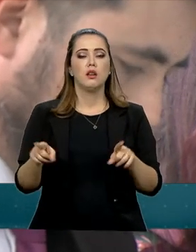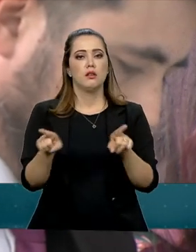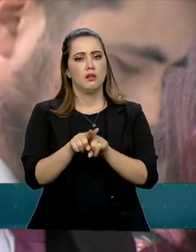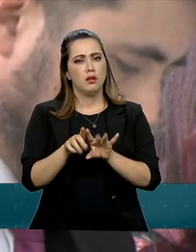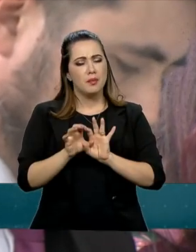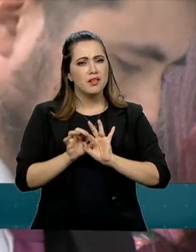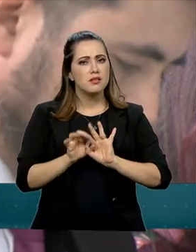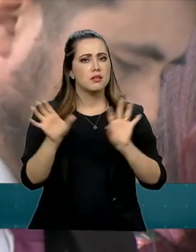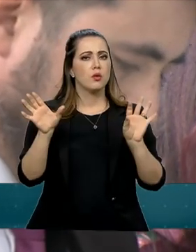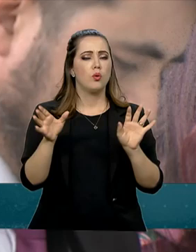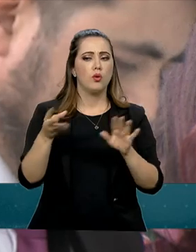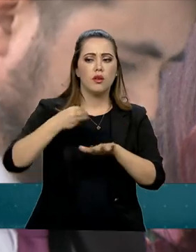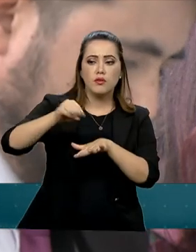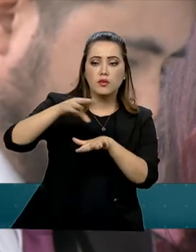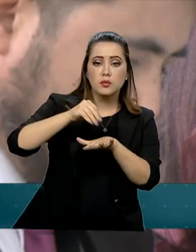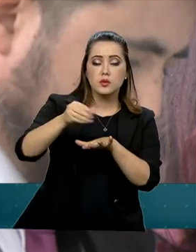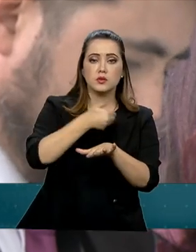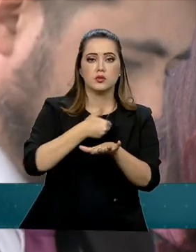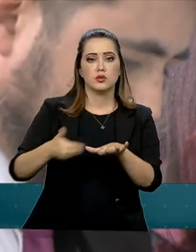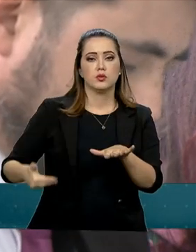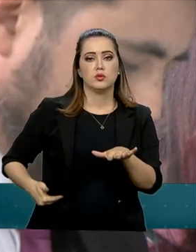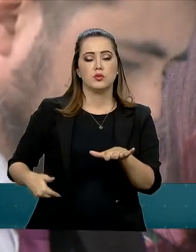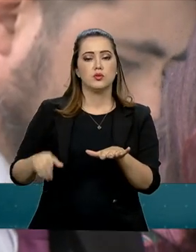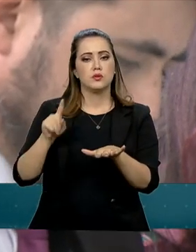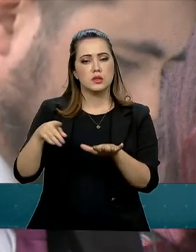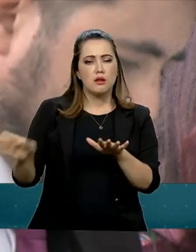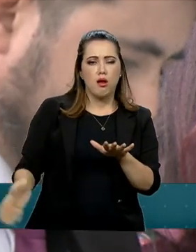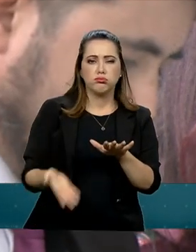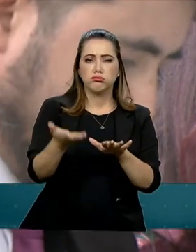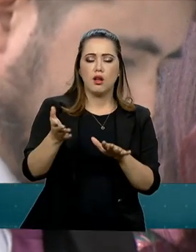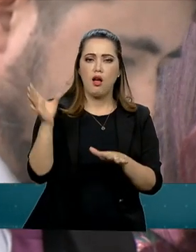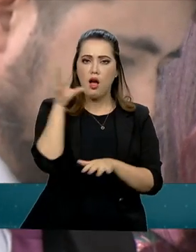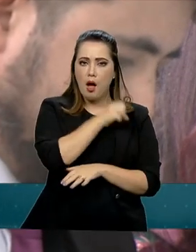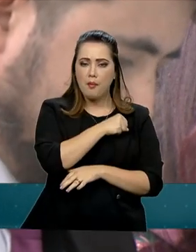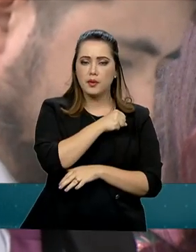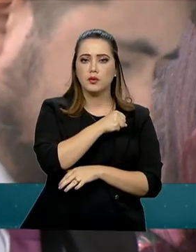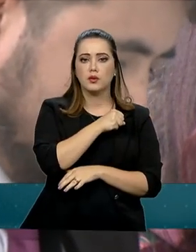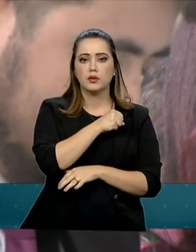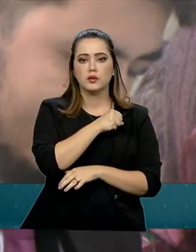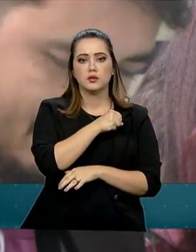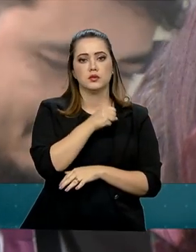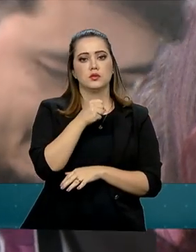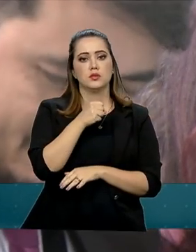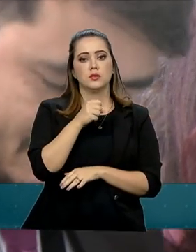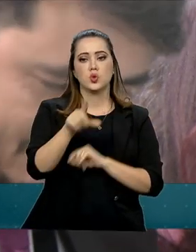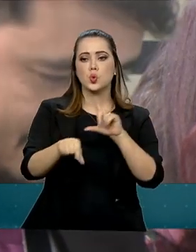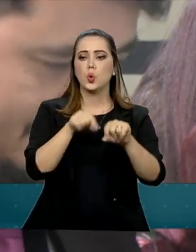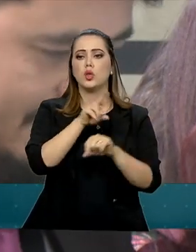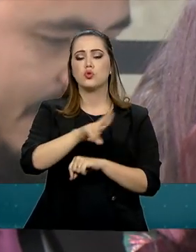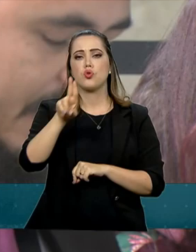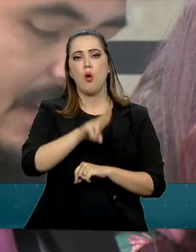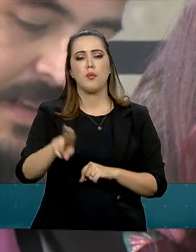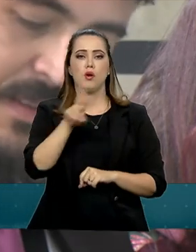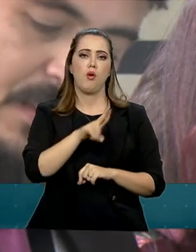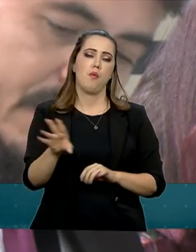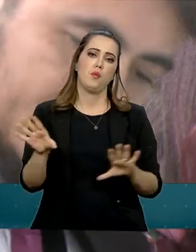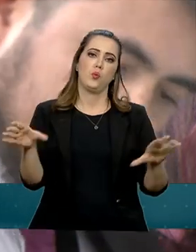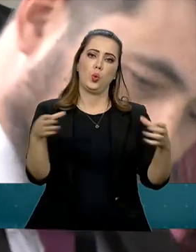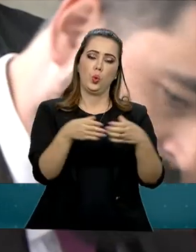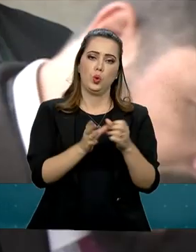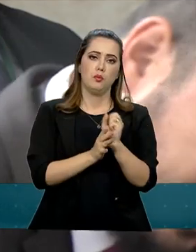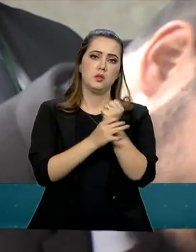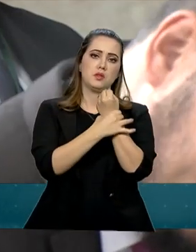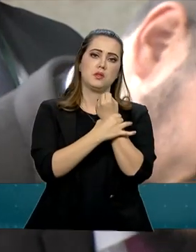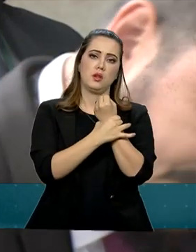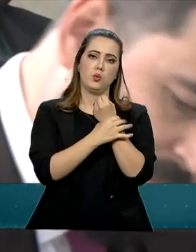circulam informações de que o governo estaria acelerando nomeações para órgãos de